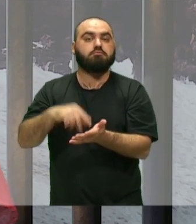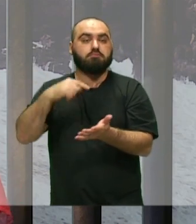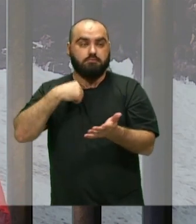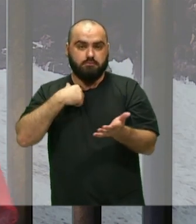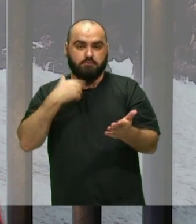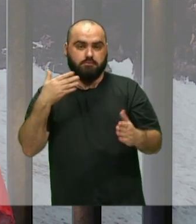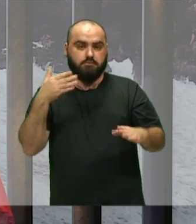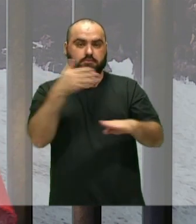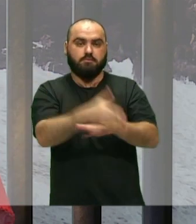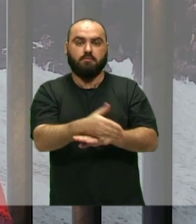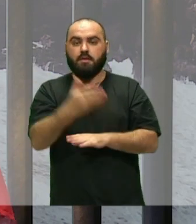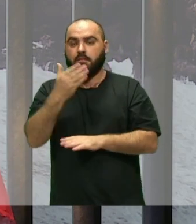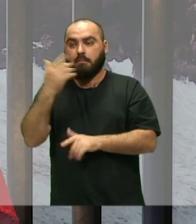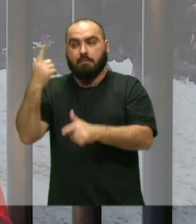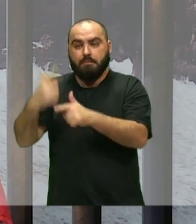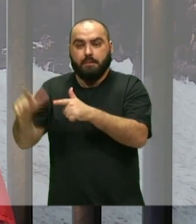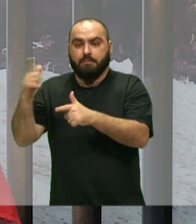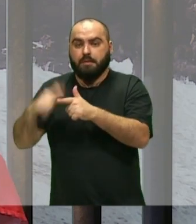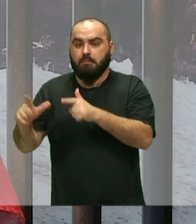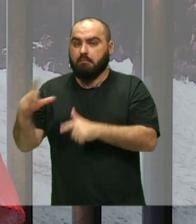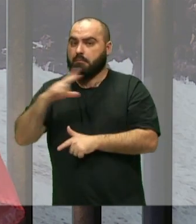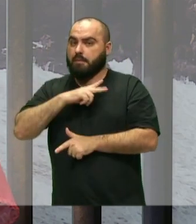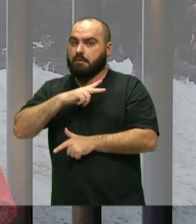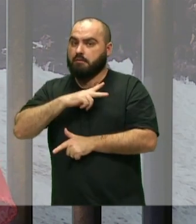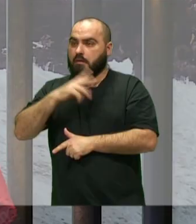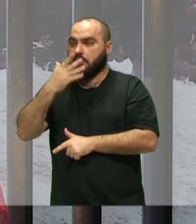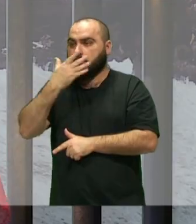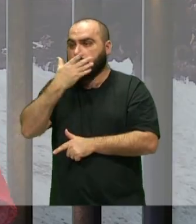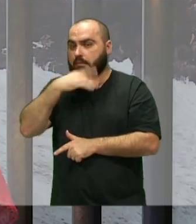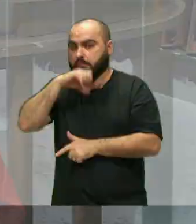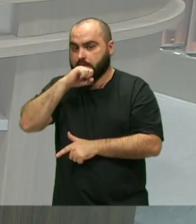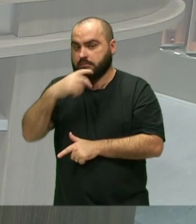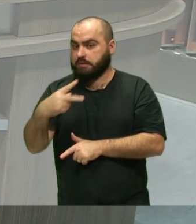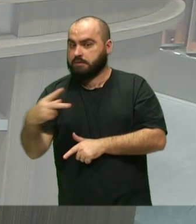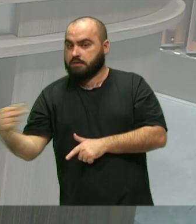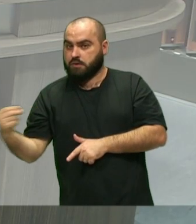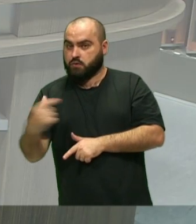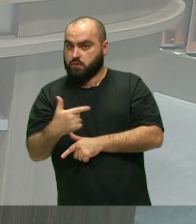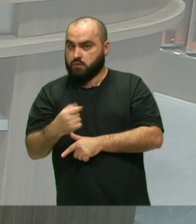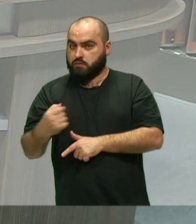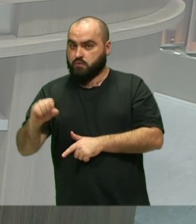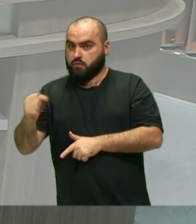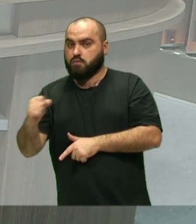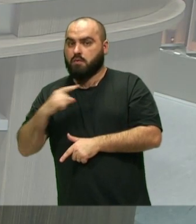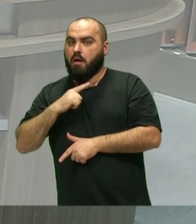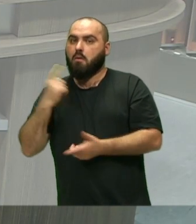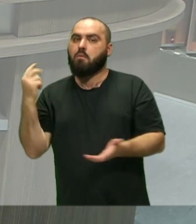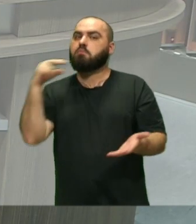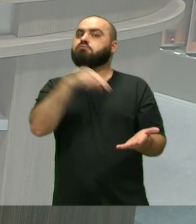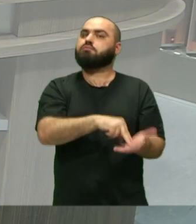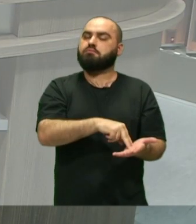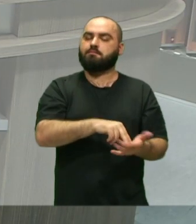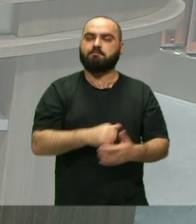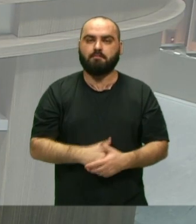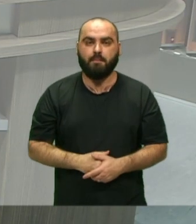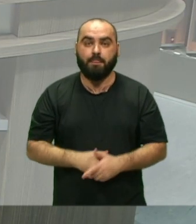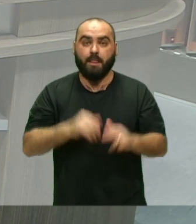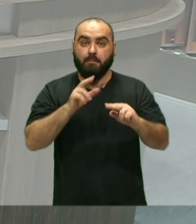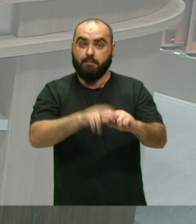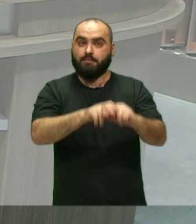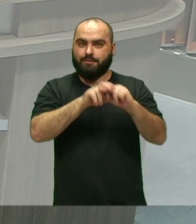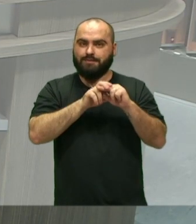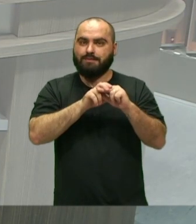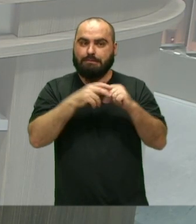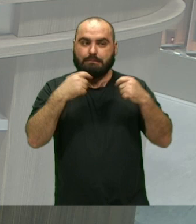assumo A partir do momento Alguns problemas Pessoais e espirituais Do meu pai Em 2008 E aí Nessa transição Foi quando vem